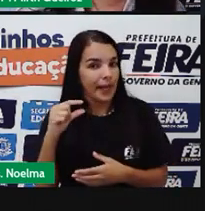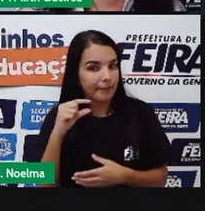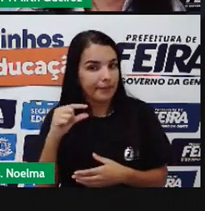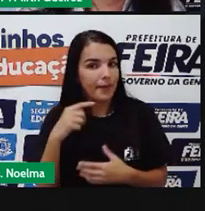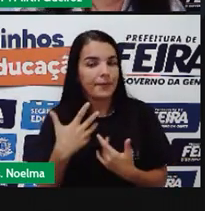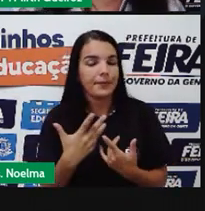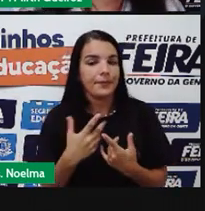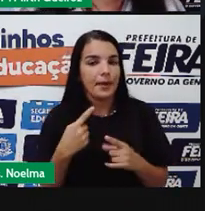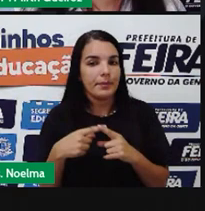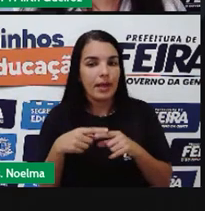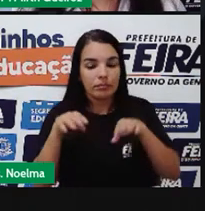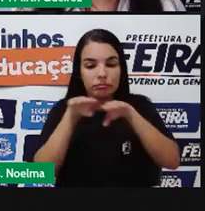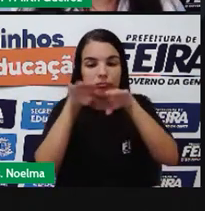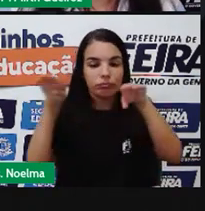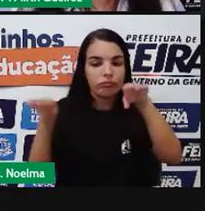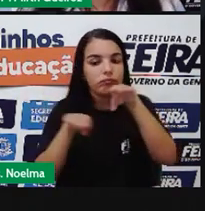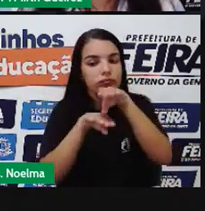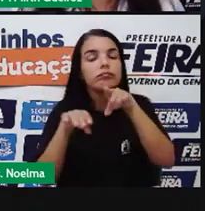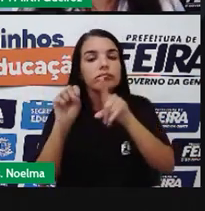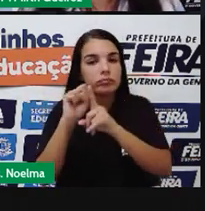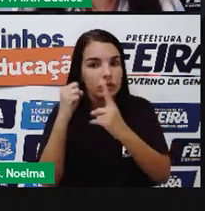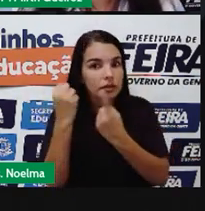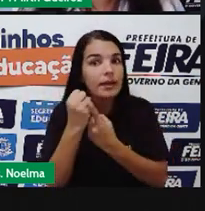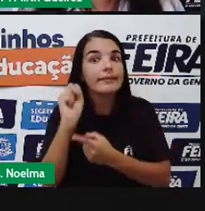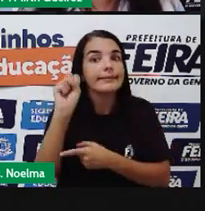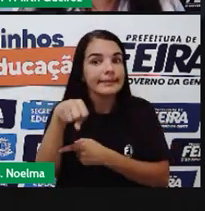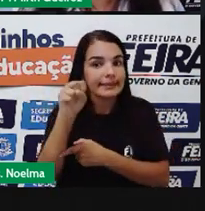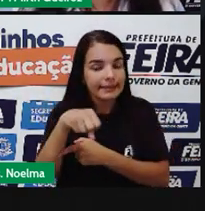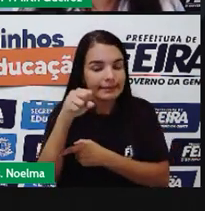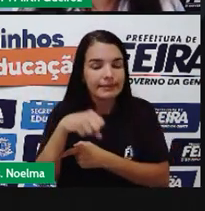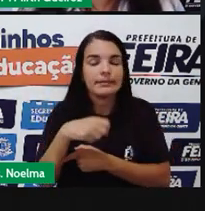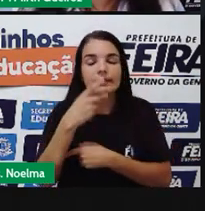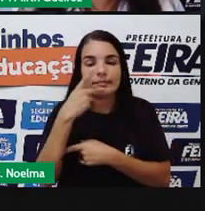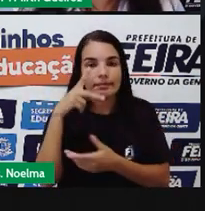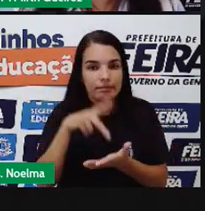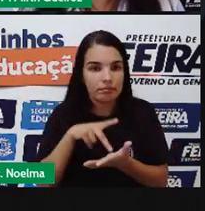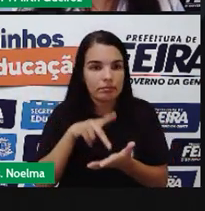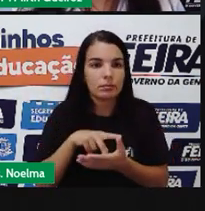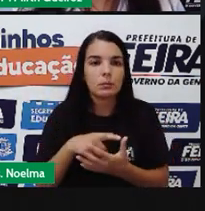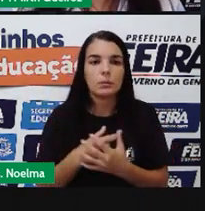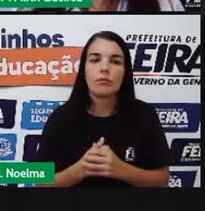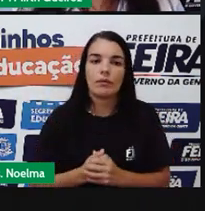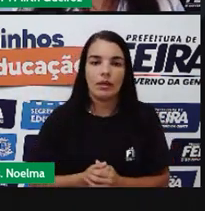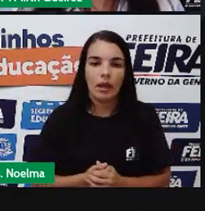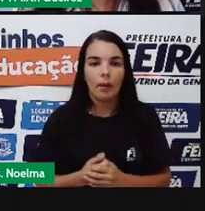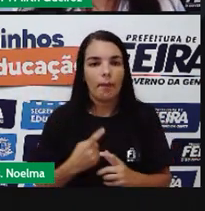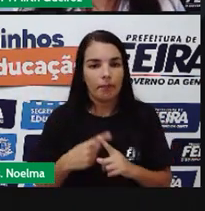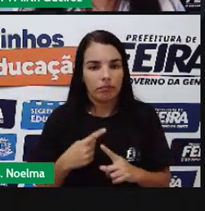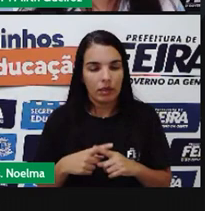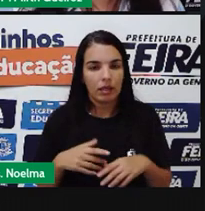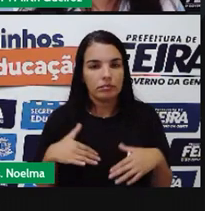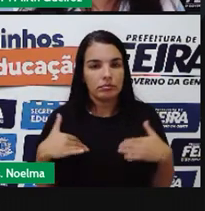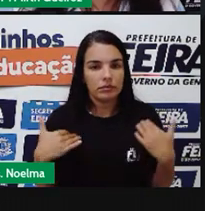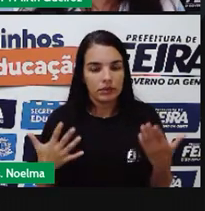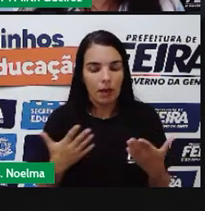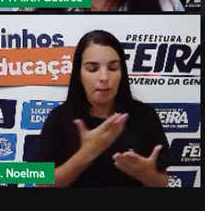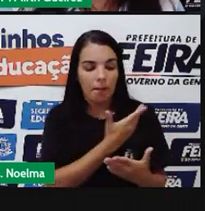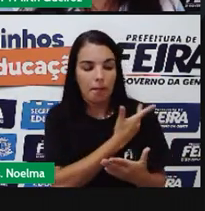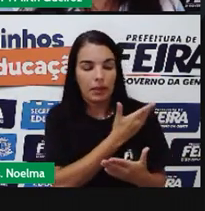Social Ali a gente vê Que há desigualdade social sim Devido ao